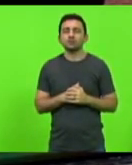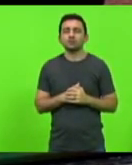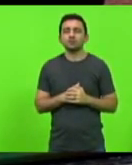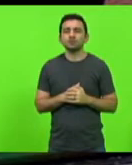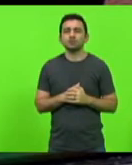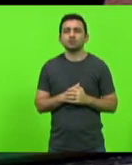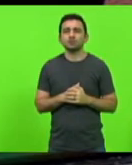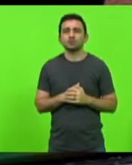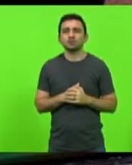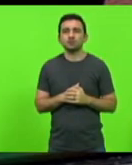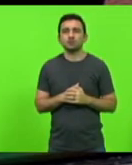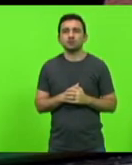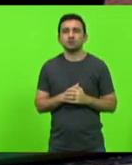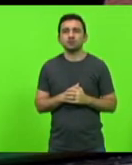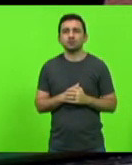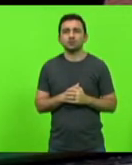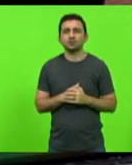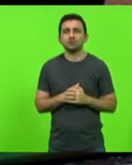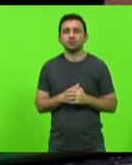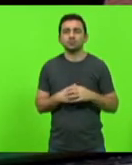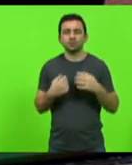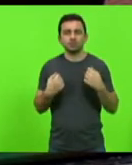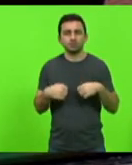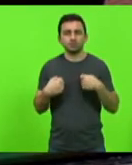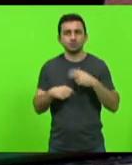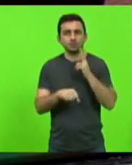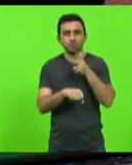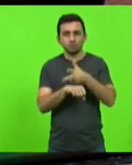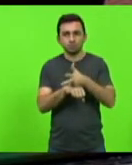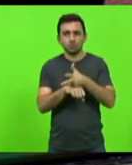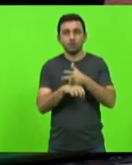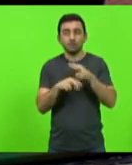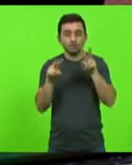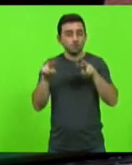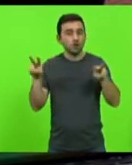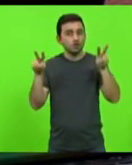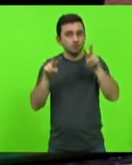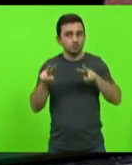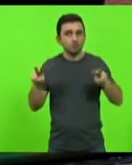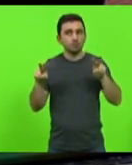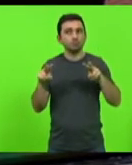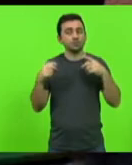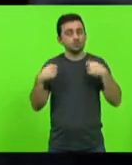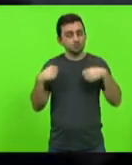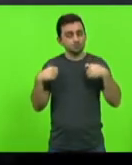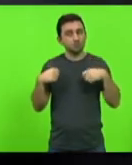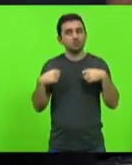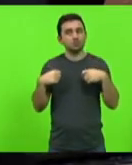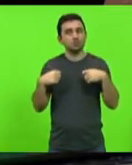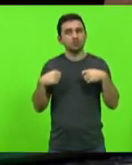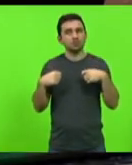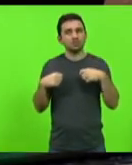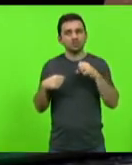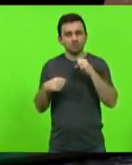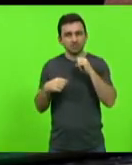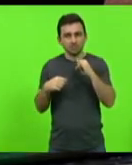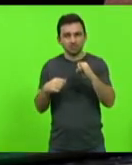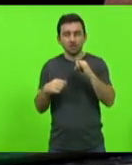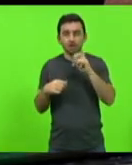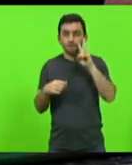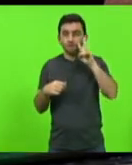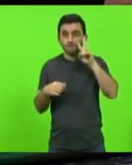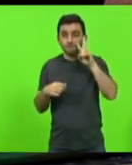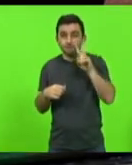Obrigado, senhor presidente. Uma barreira eletrônica com visualização. Eu penso que quando ela é construída com visualização,